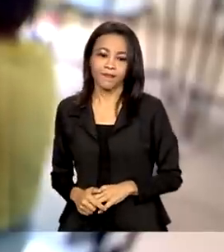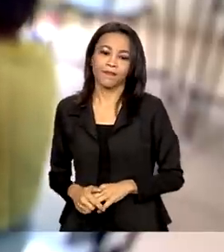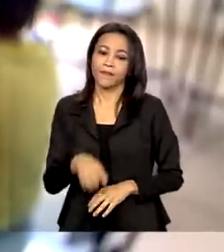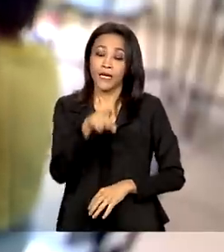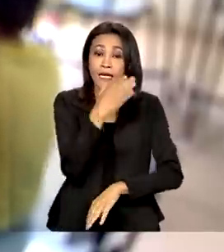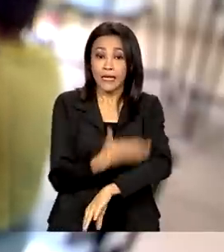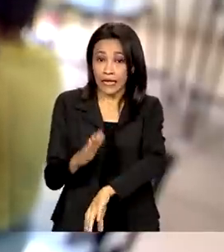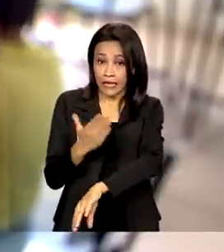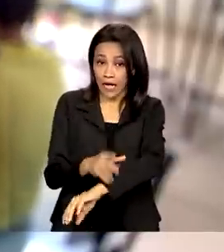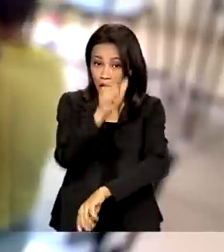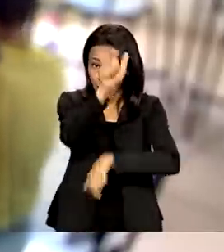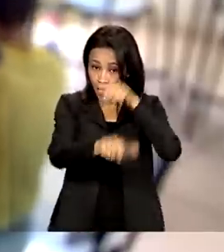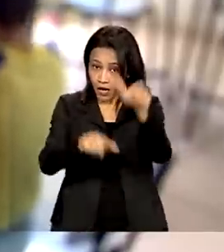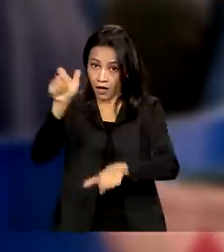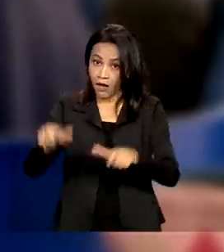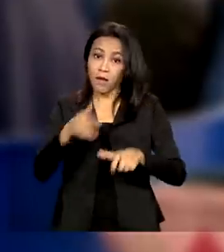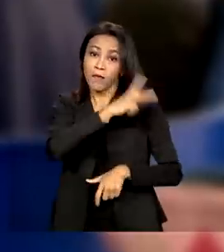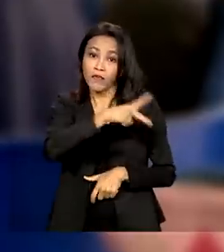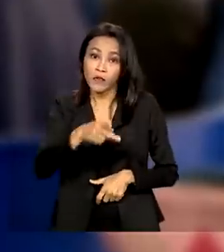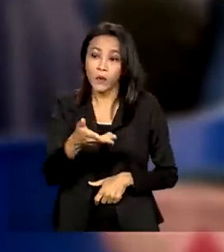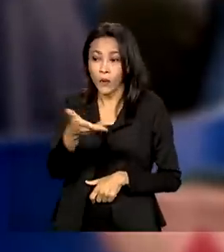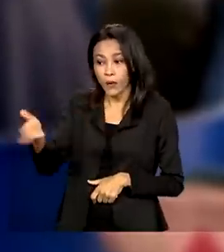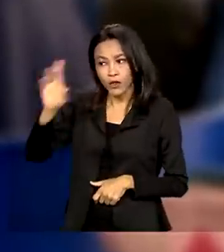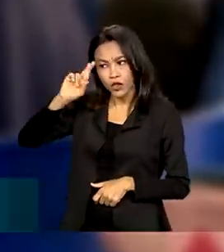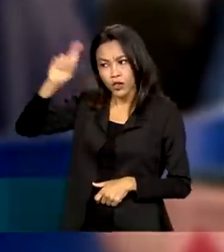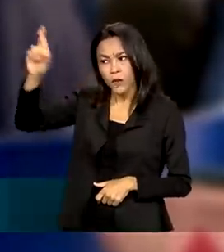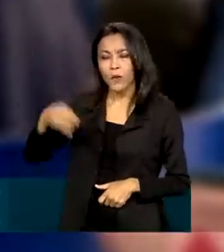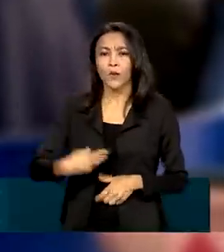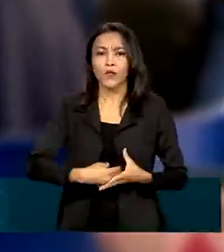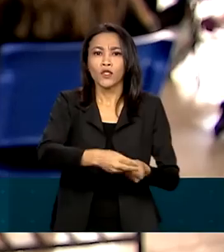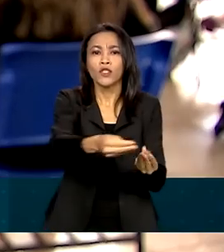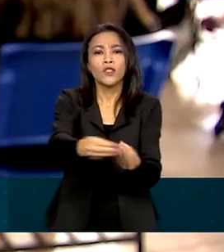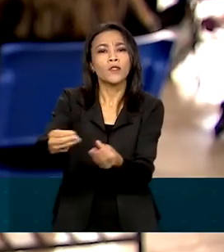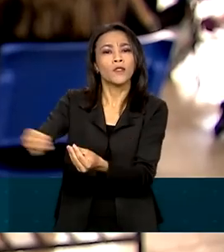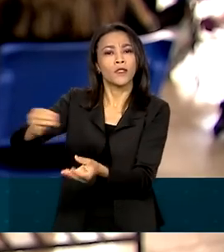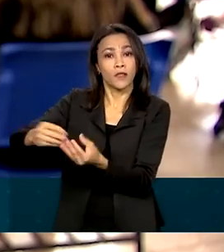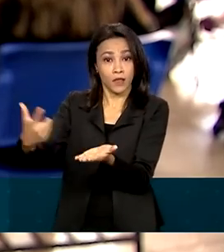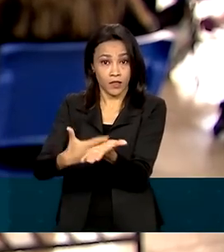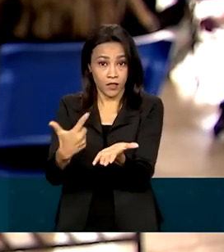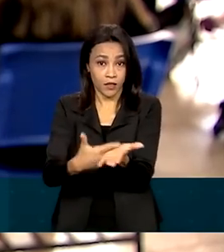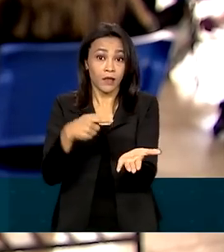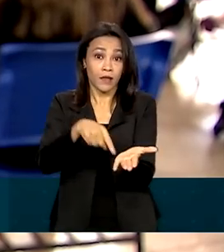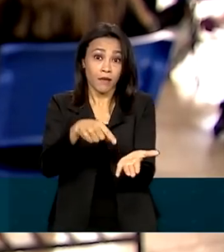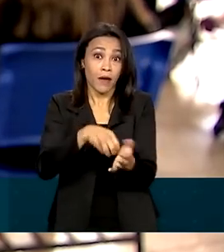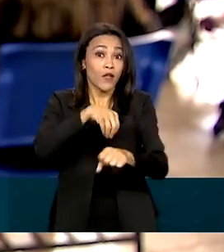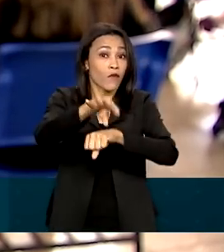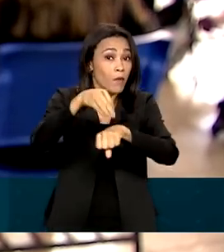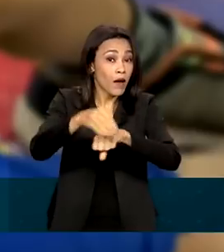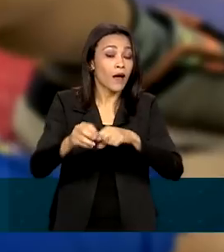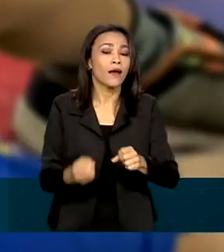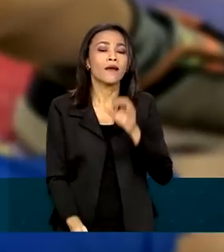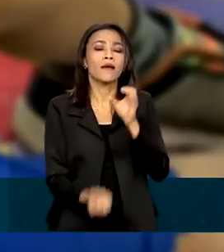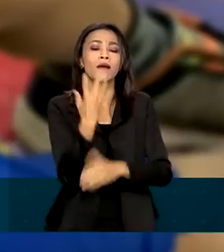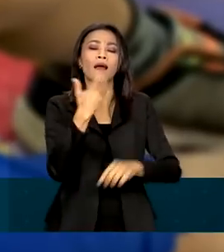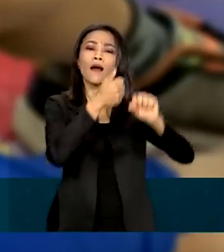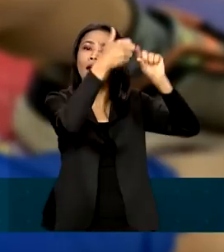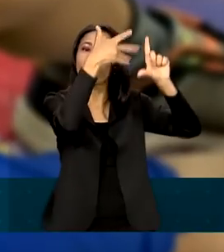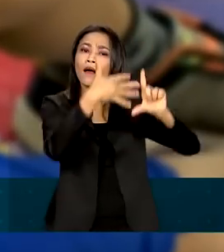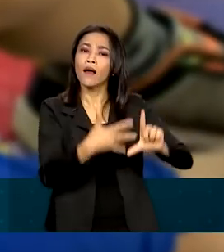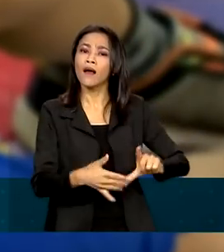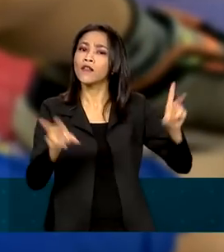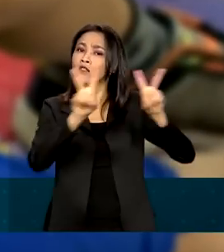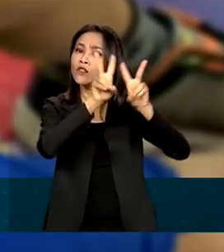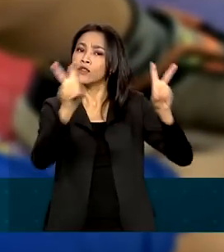Capacitar gestores e professores, distribuir material informativo, criar um site com instruções sobre o assunto.